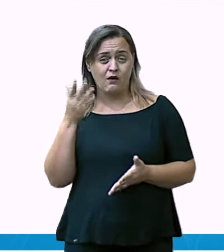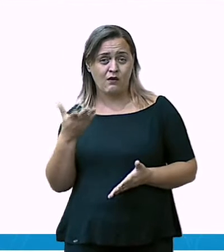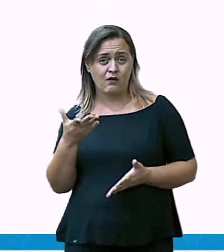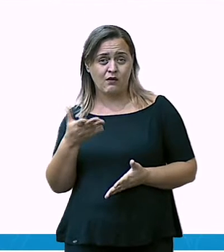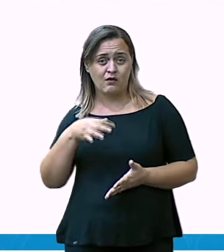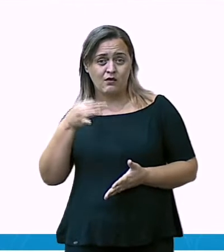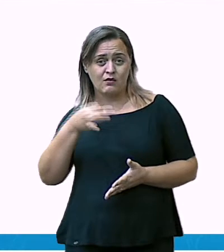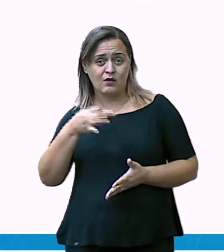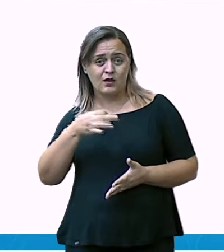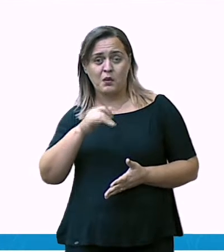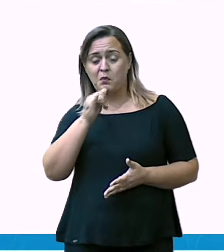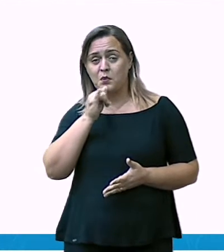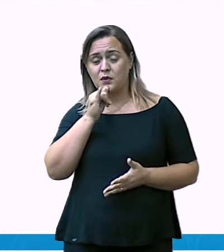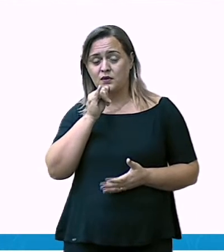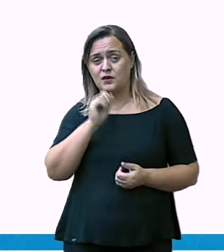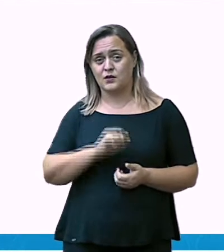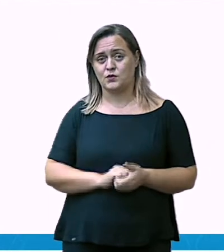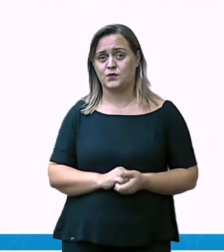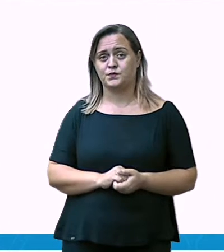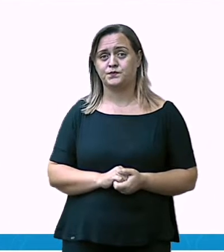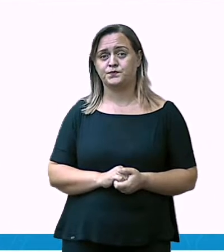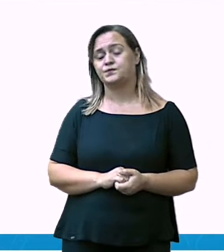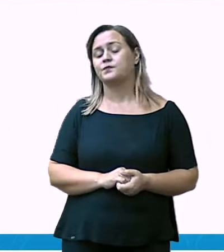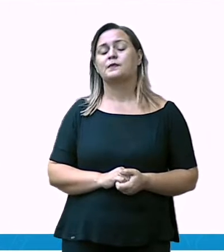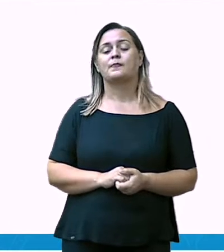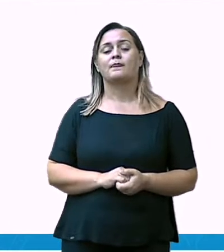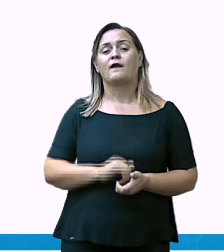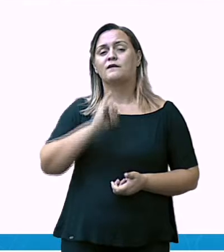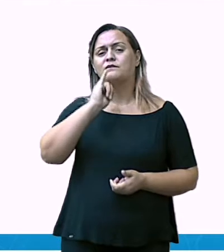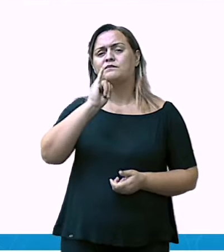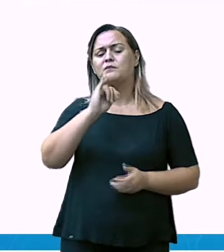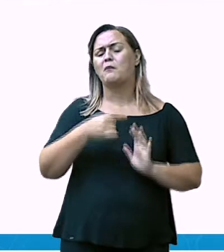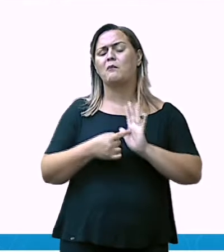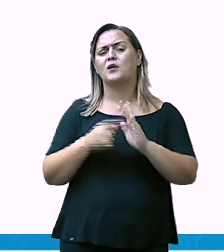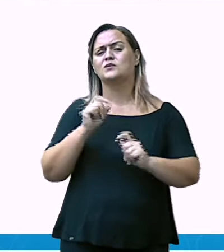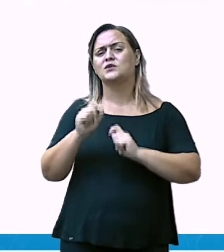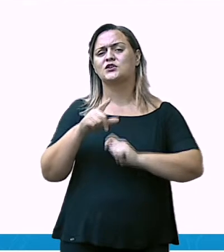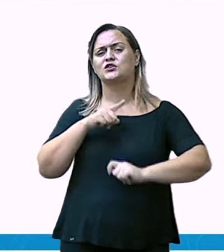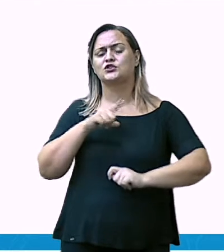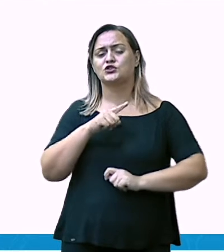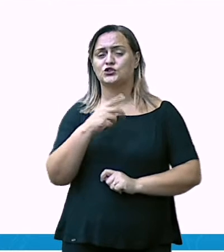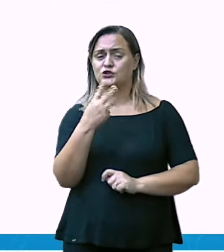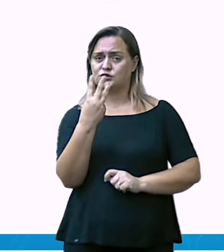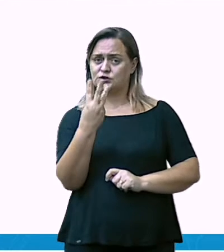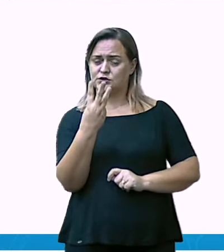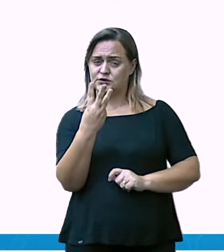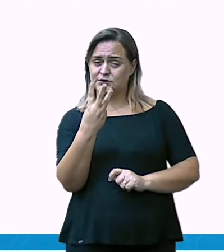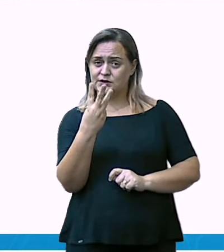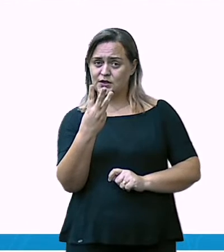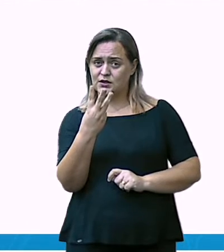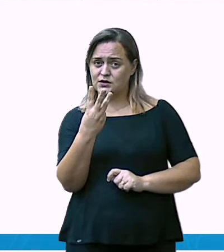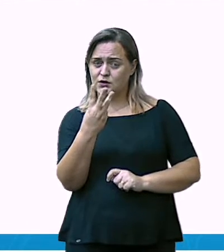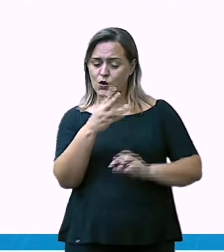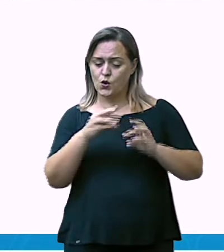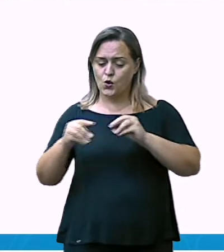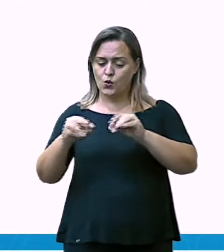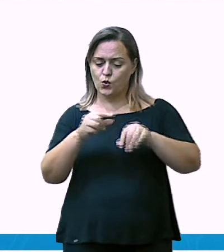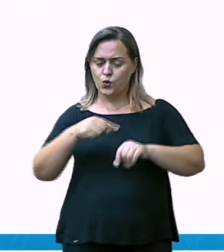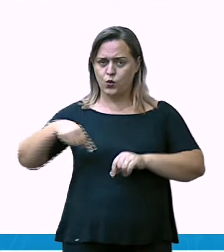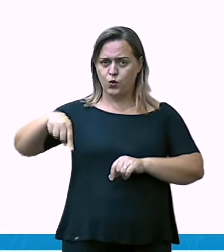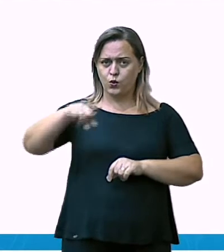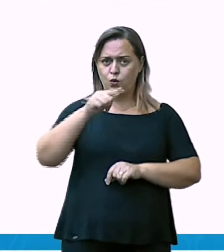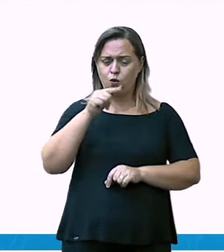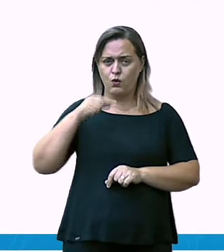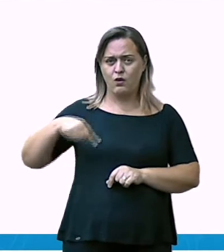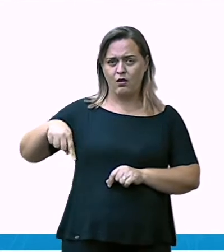desfacelou-se. Três ilhas e um teste deixaram de existir.